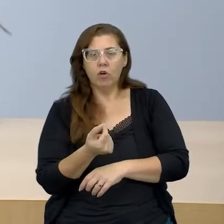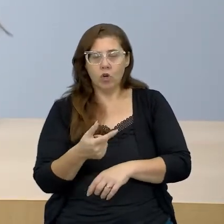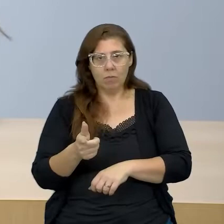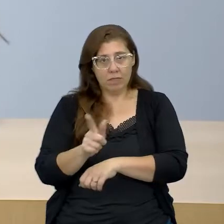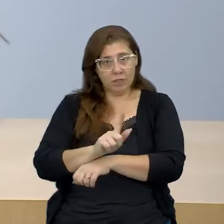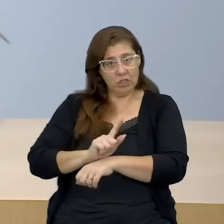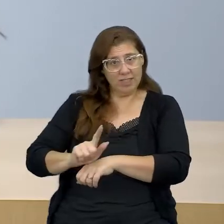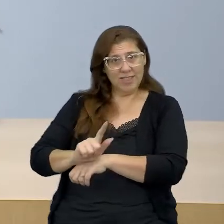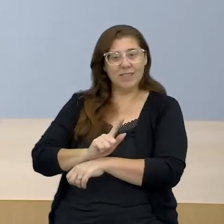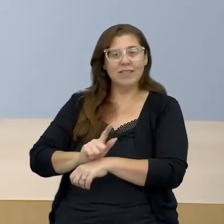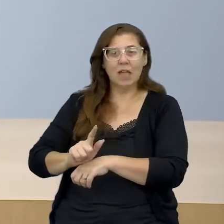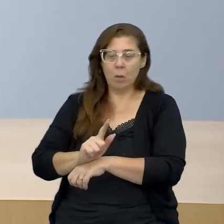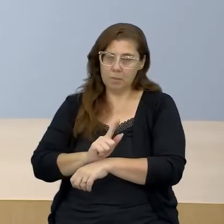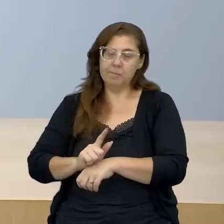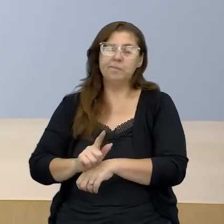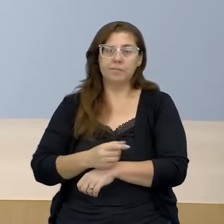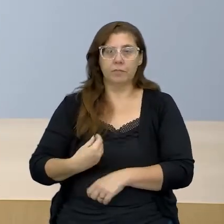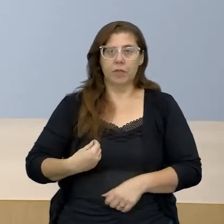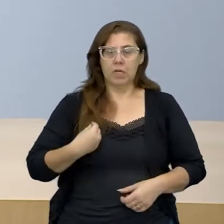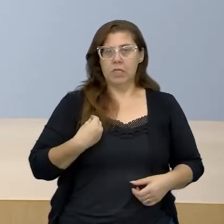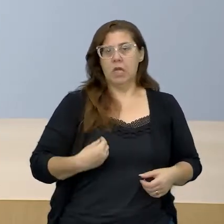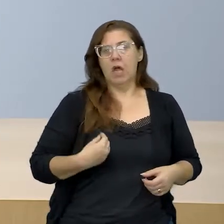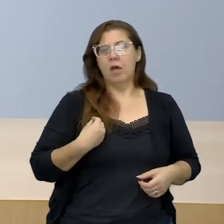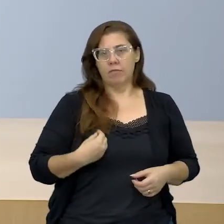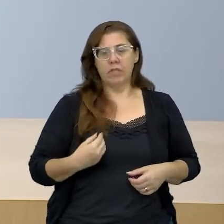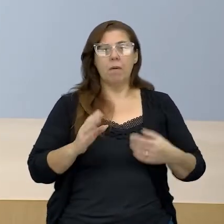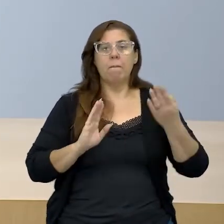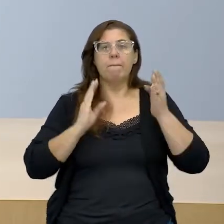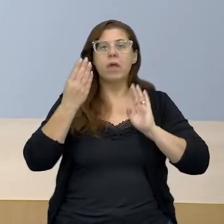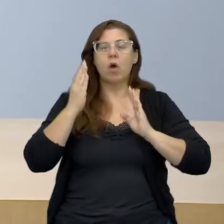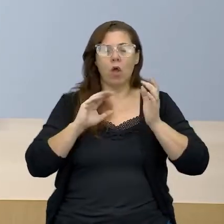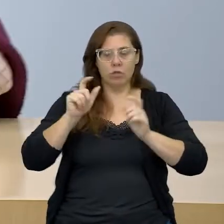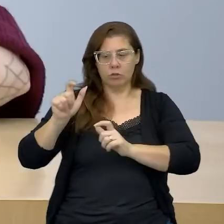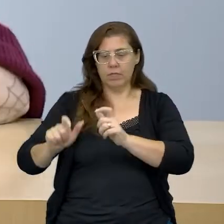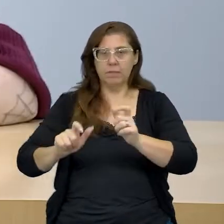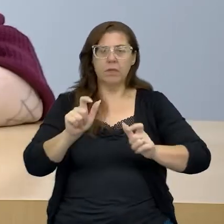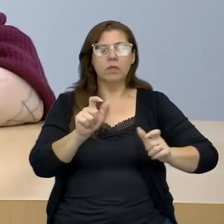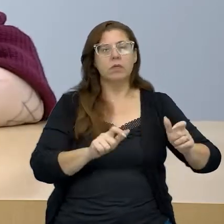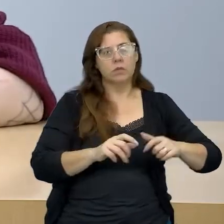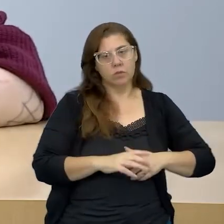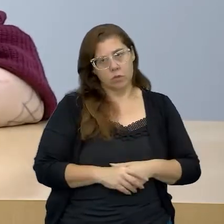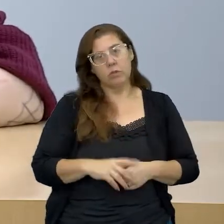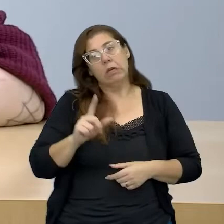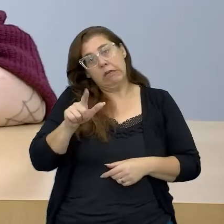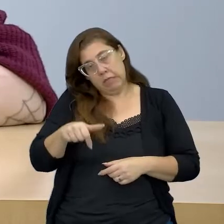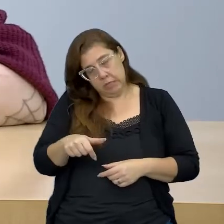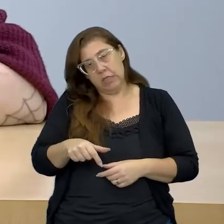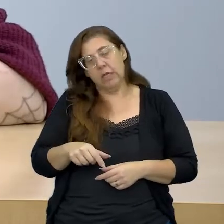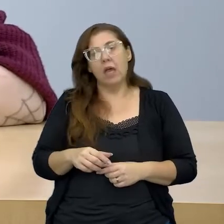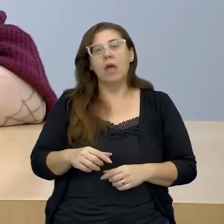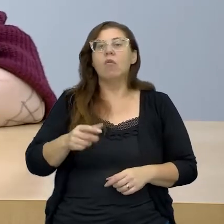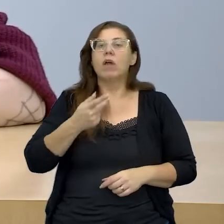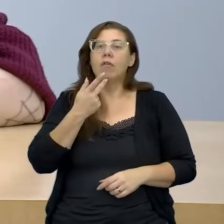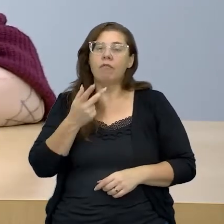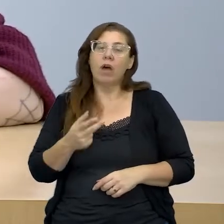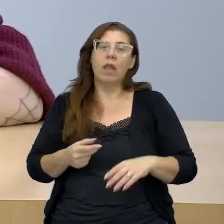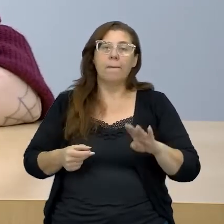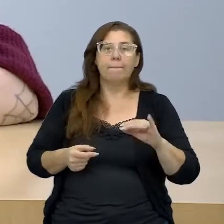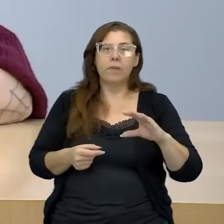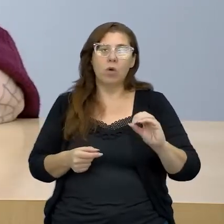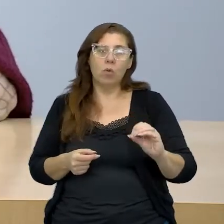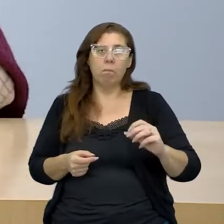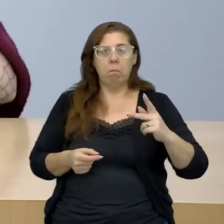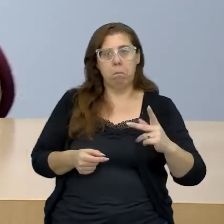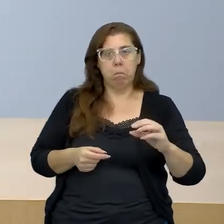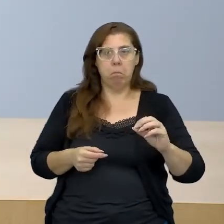gestão da vida biológica da população que é o que Foucault chama de biopolítica,